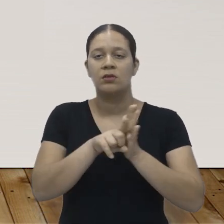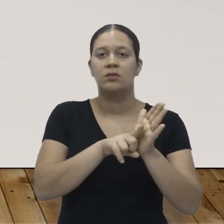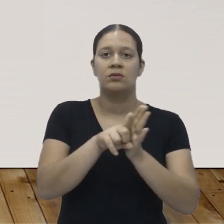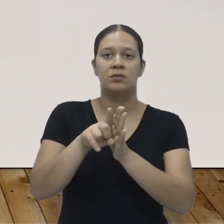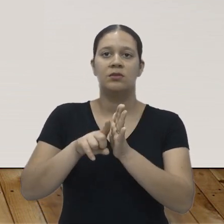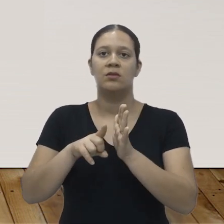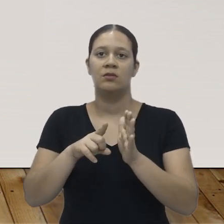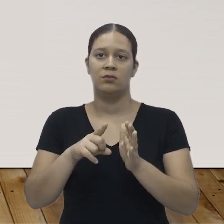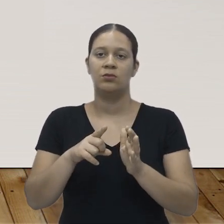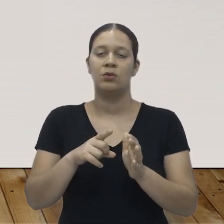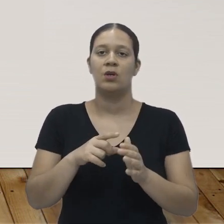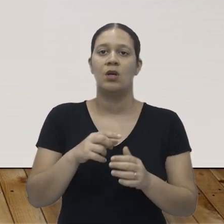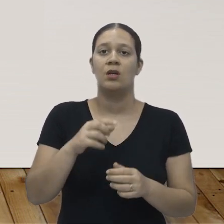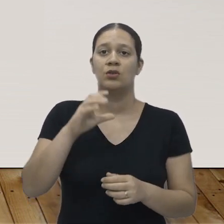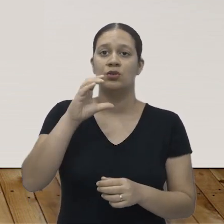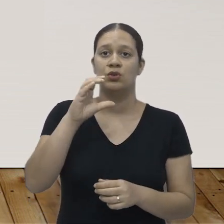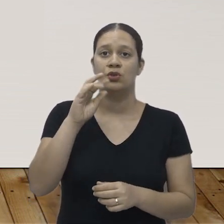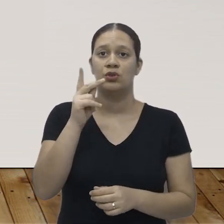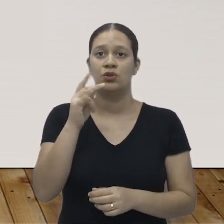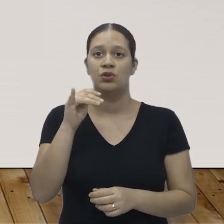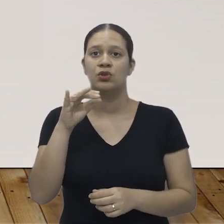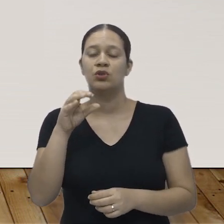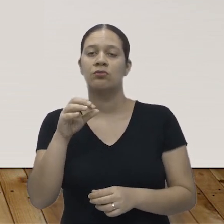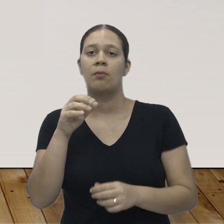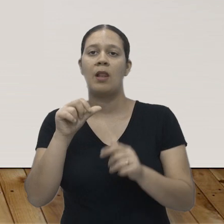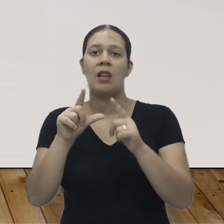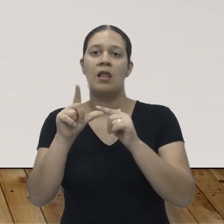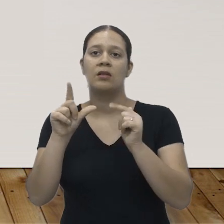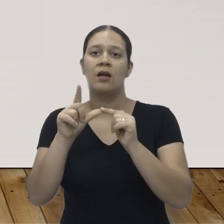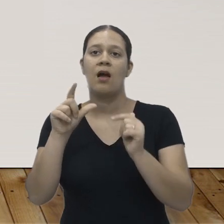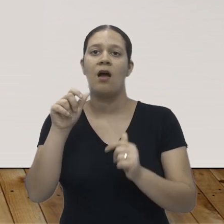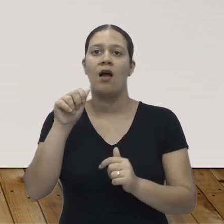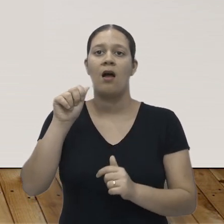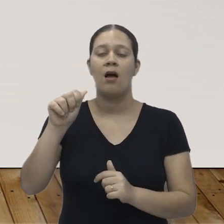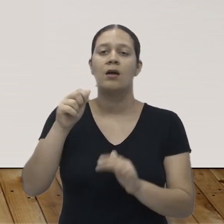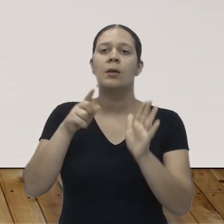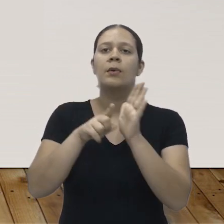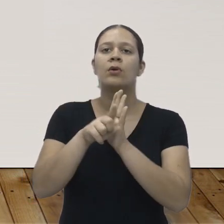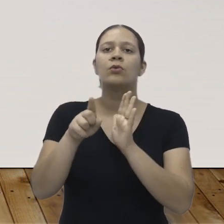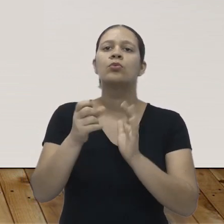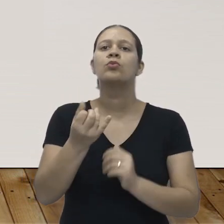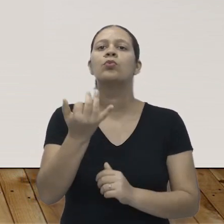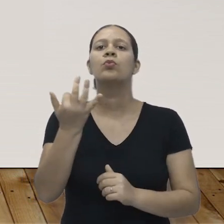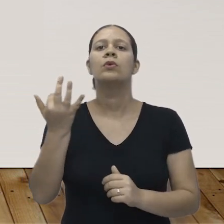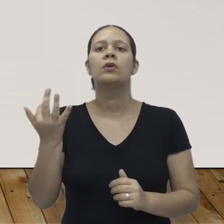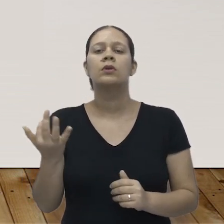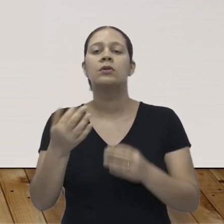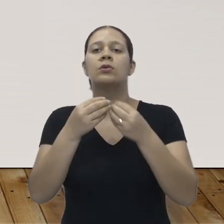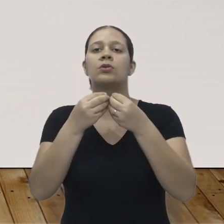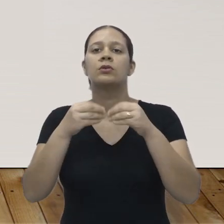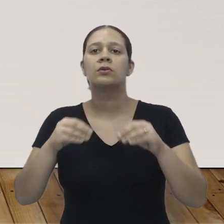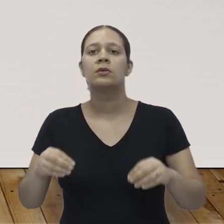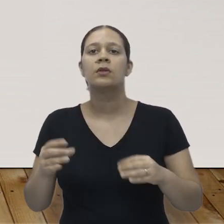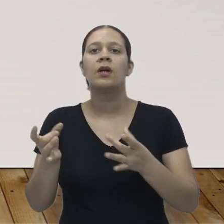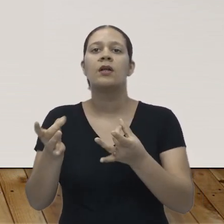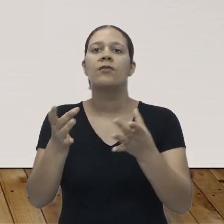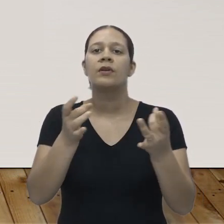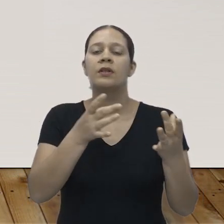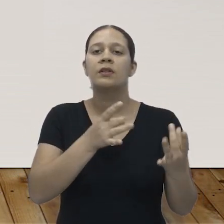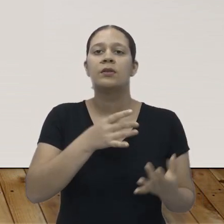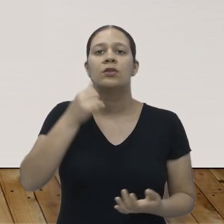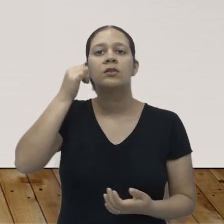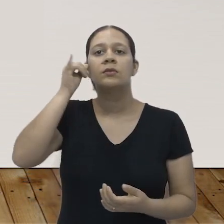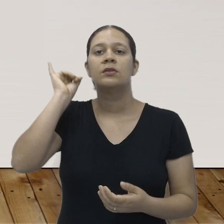Analisando essa situação do senhor Chico, nos dois meses, a letra A questiona. De quanto foi o prejuízo do senhor Chico na